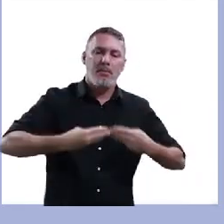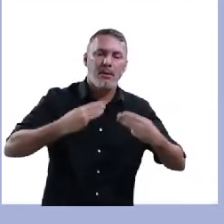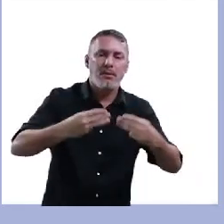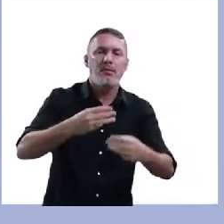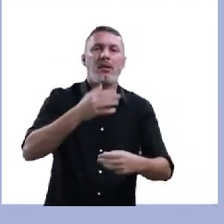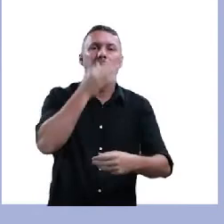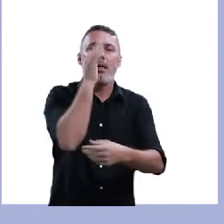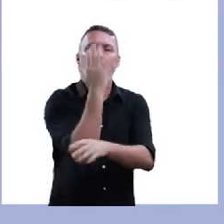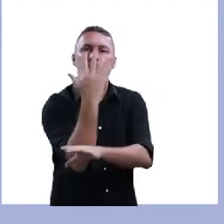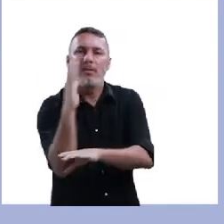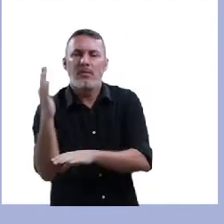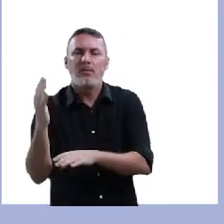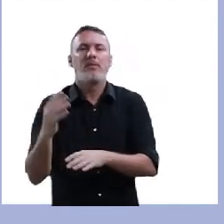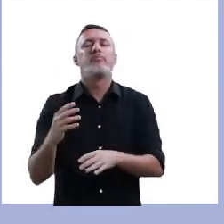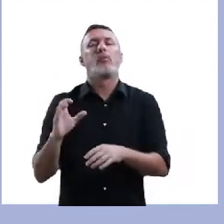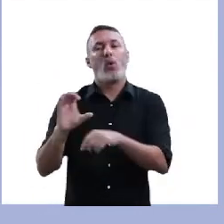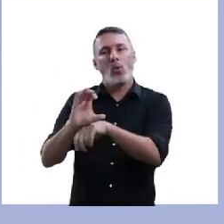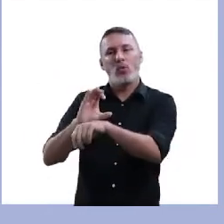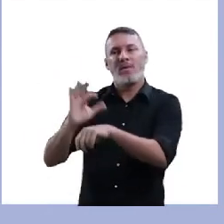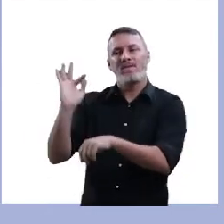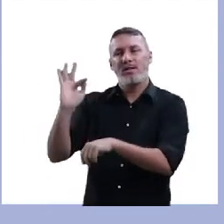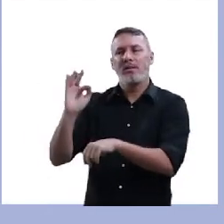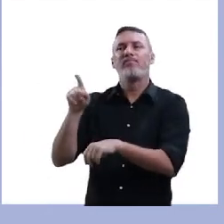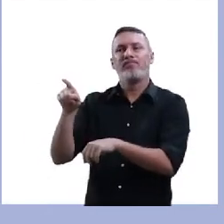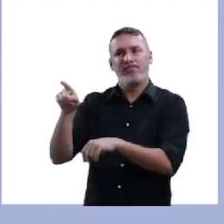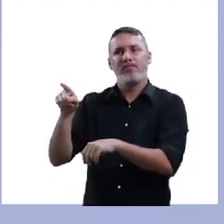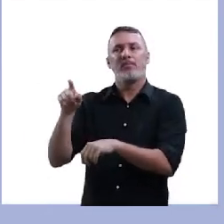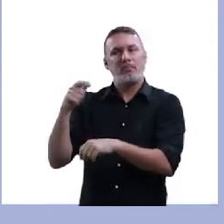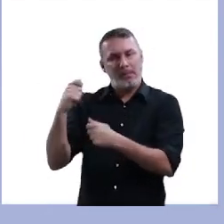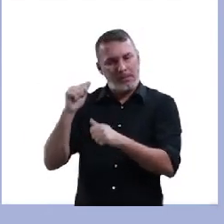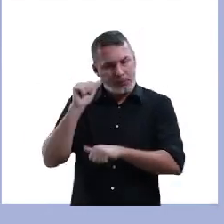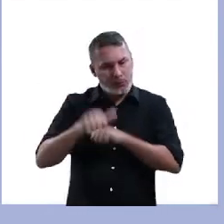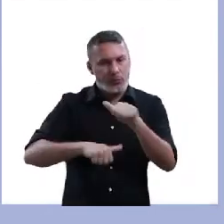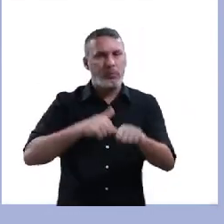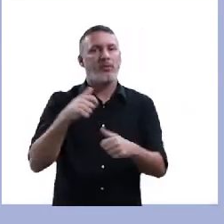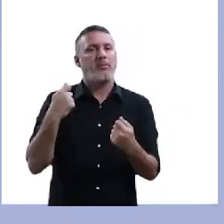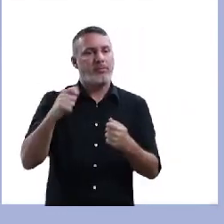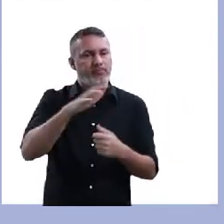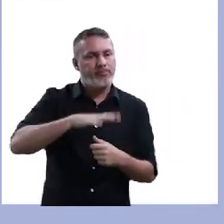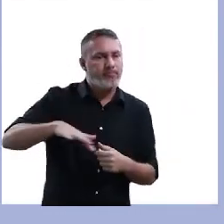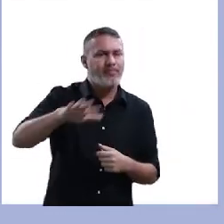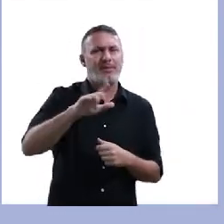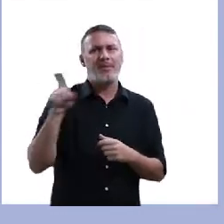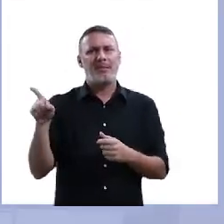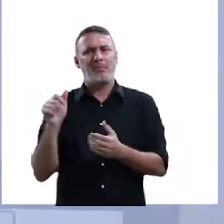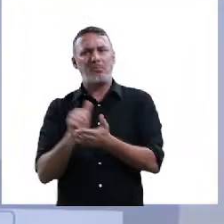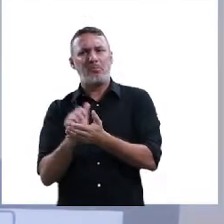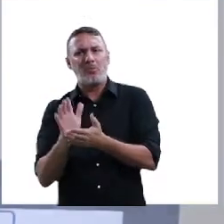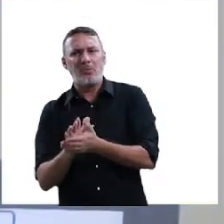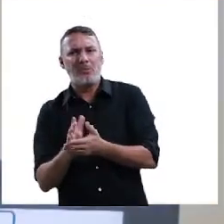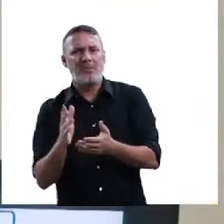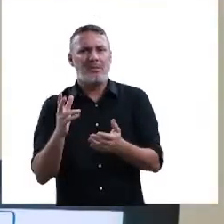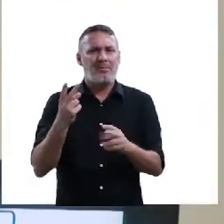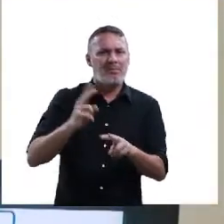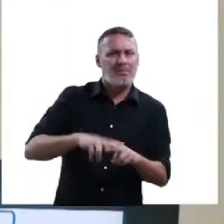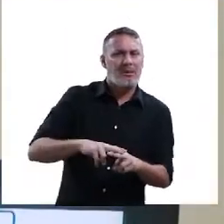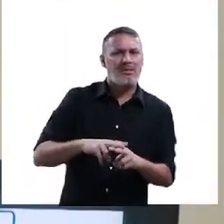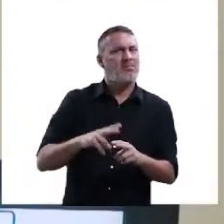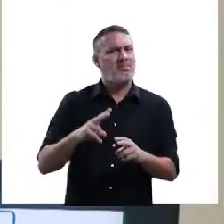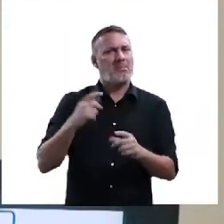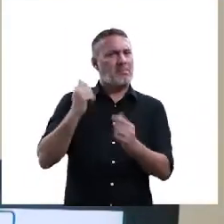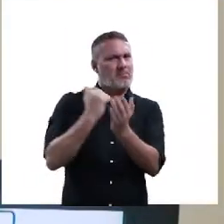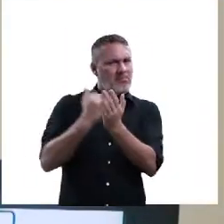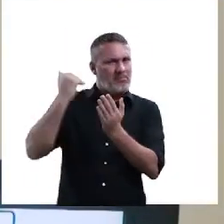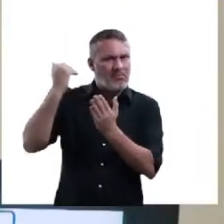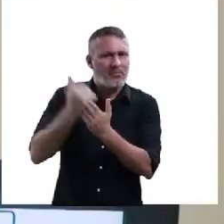precisa rever, olhar aquela Constituição e cobrar isso. Vamos mudar, a penalidade ali está fraca, vamos educar, vamos